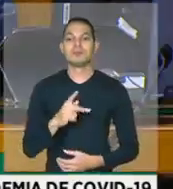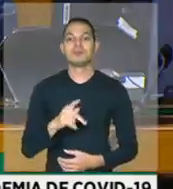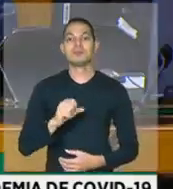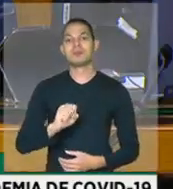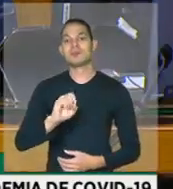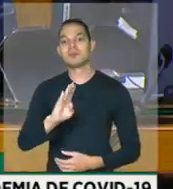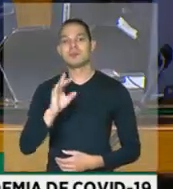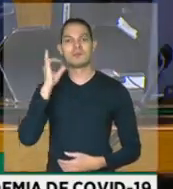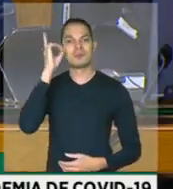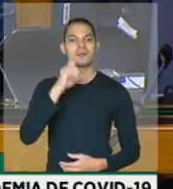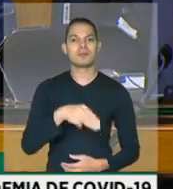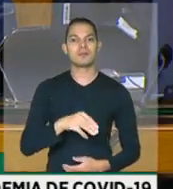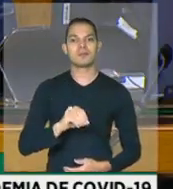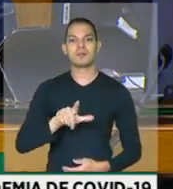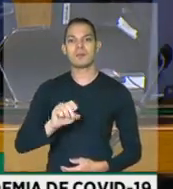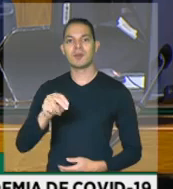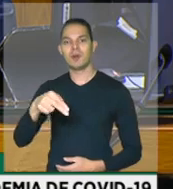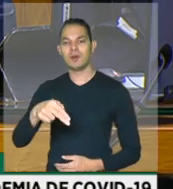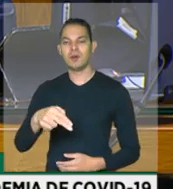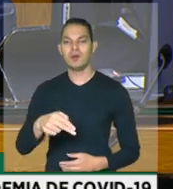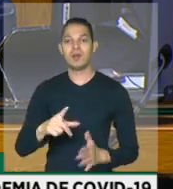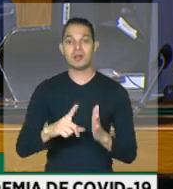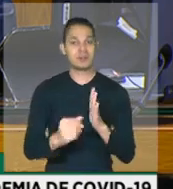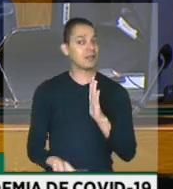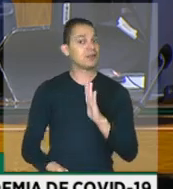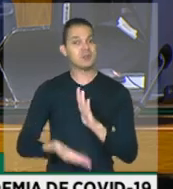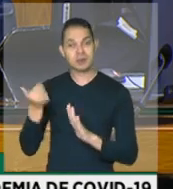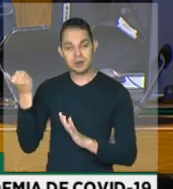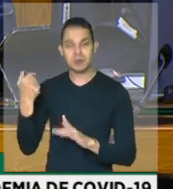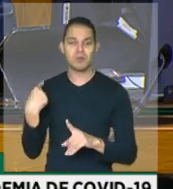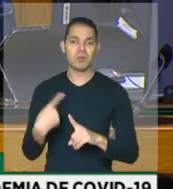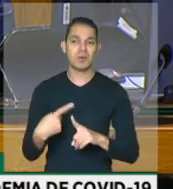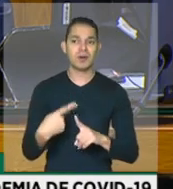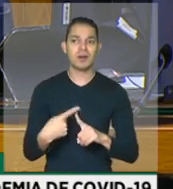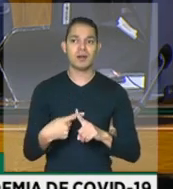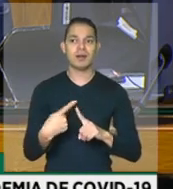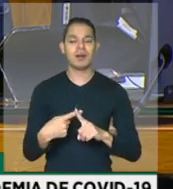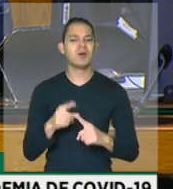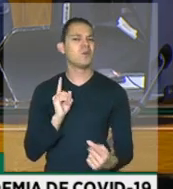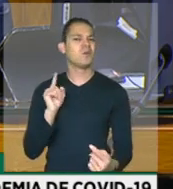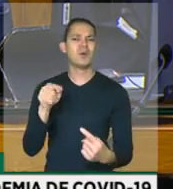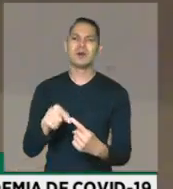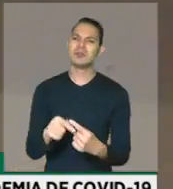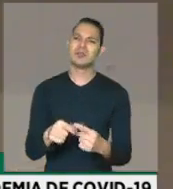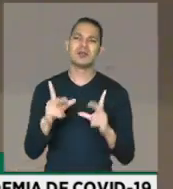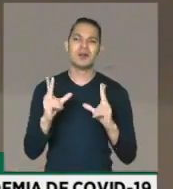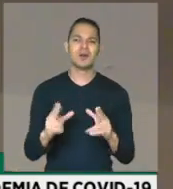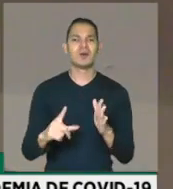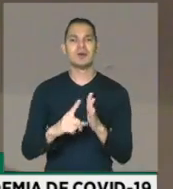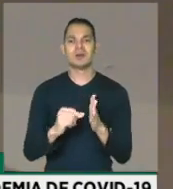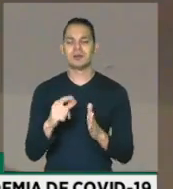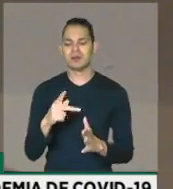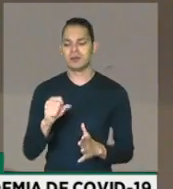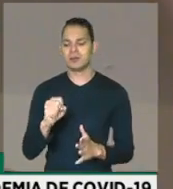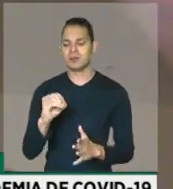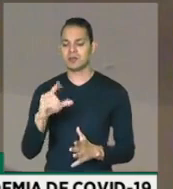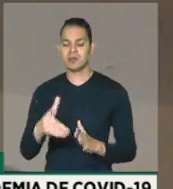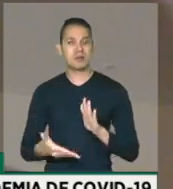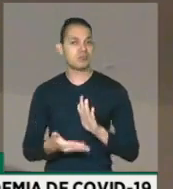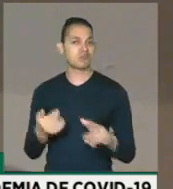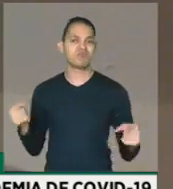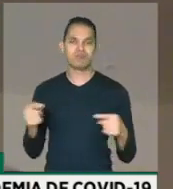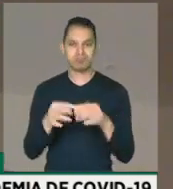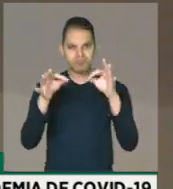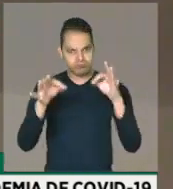PSB, deputado Molon. Retiro o destaque, presidente, porque tinha o mesmo objetivo do destaque do PSOL, foi alcançado com a supressão, nos